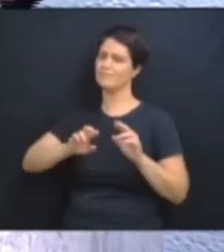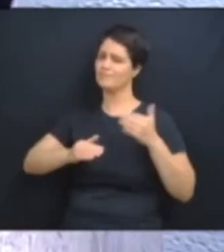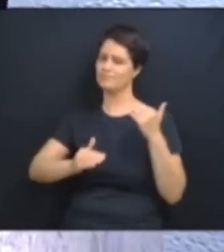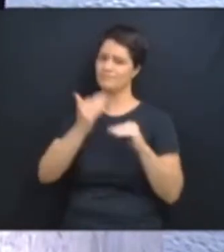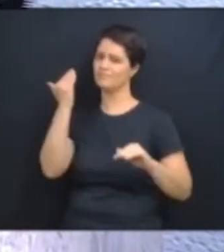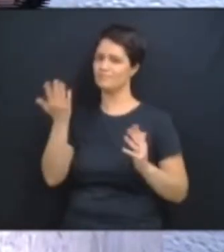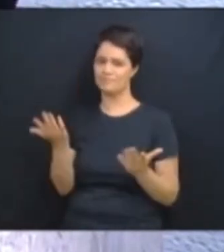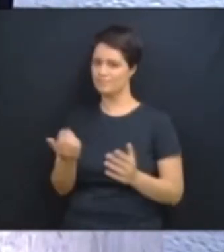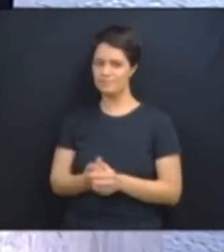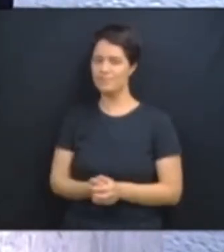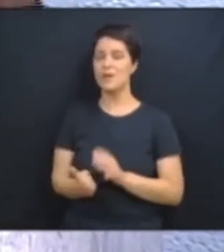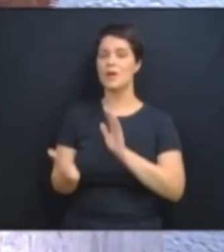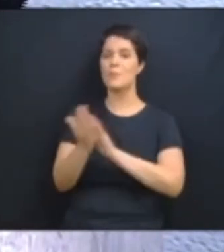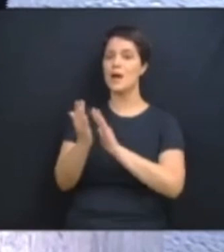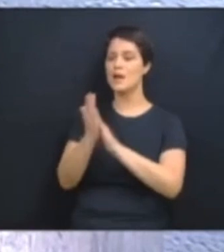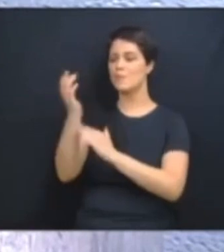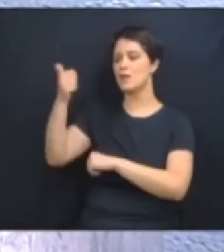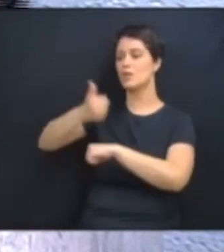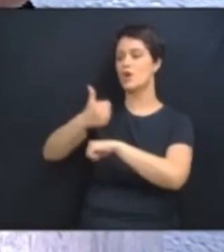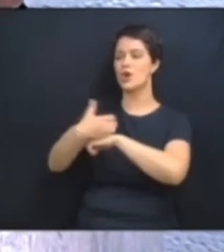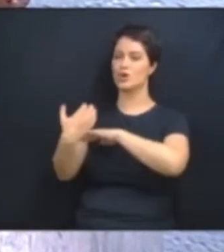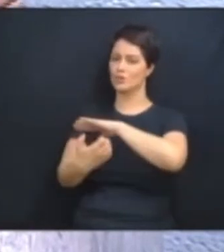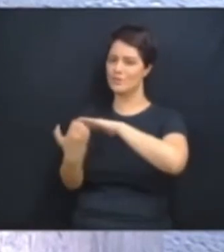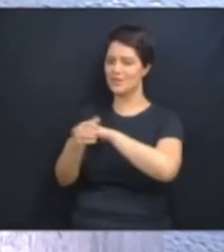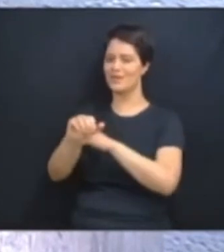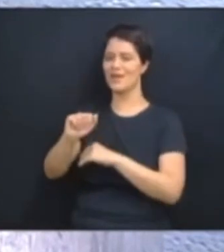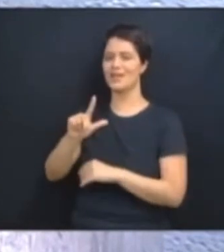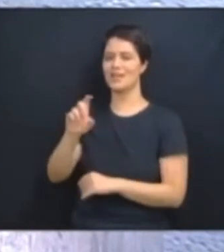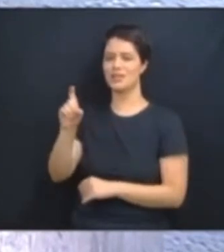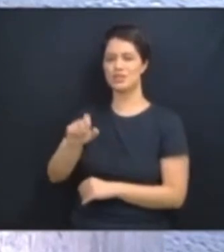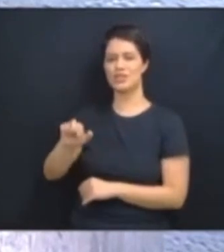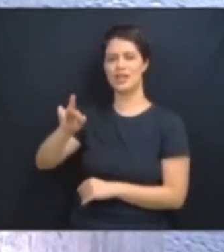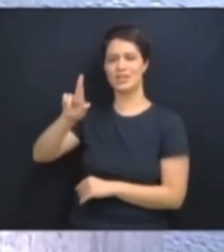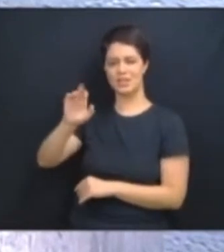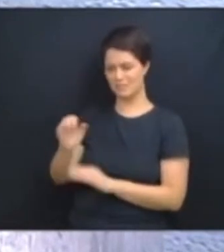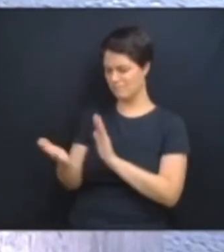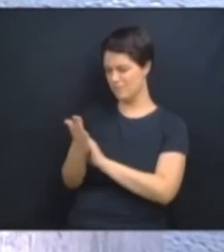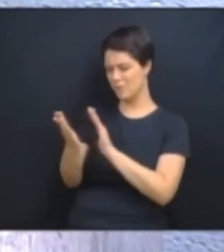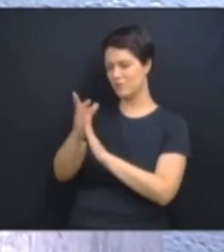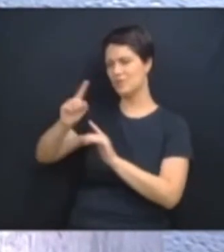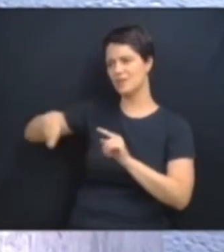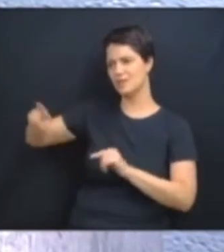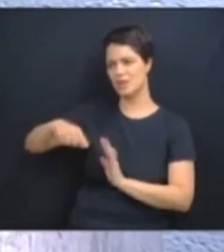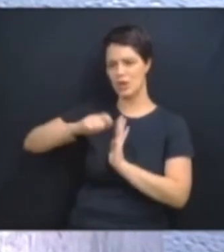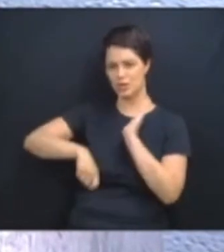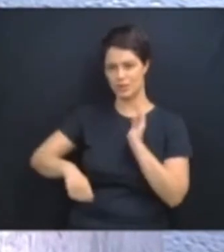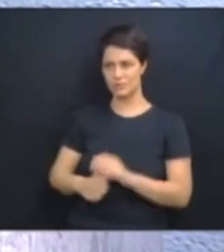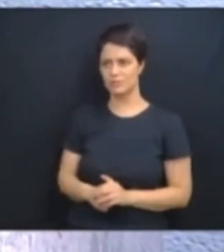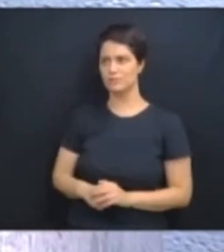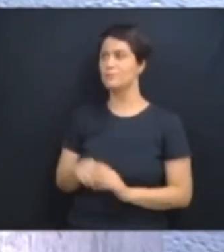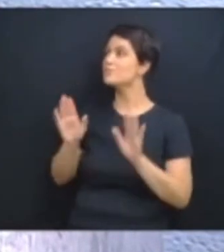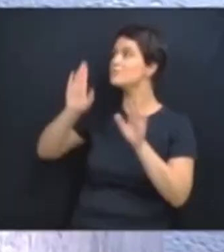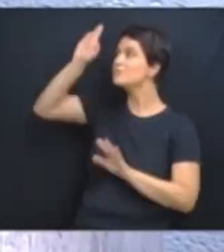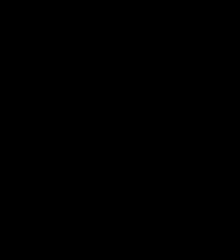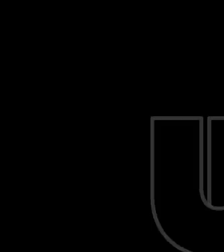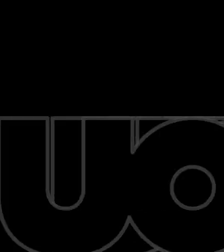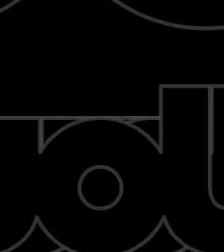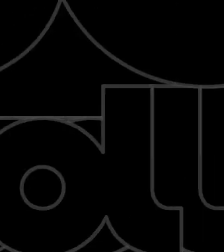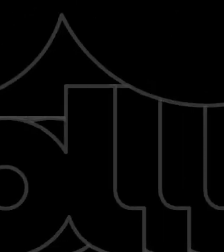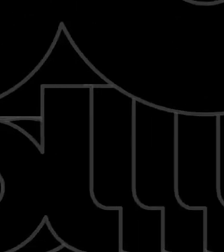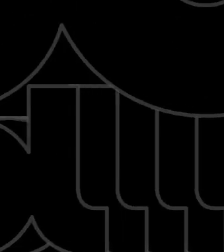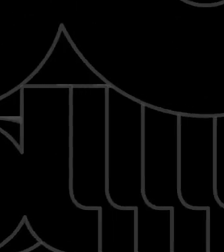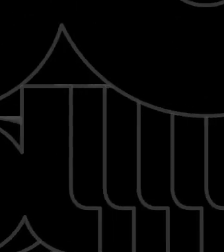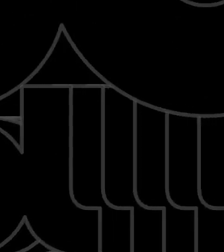o contrato com a MC Pipoquinha. Uma parte, uma parte, deputado Tito Bufato.